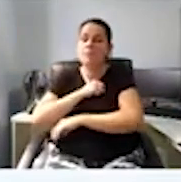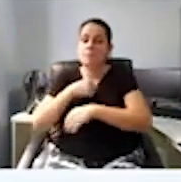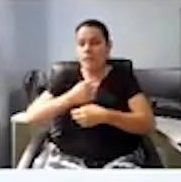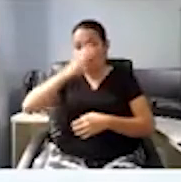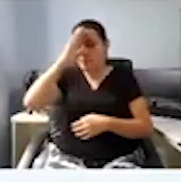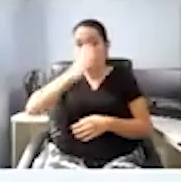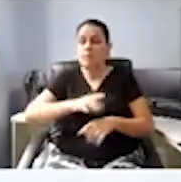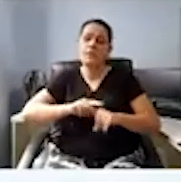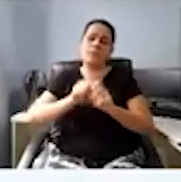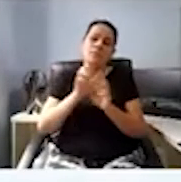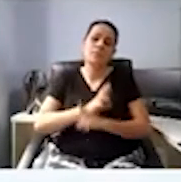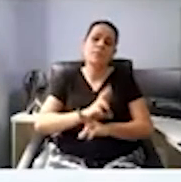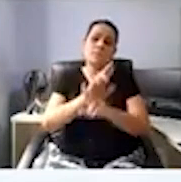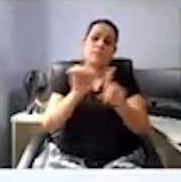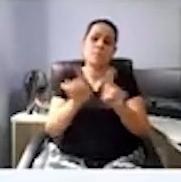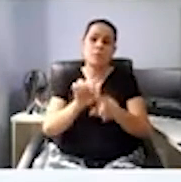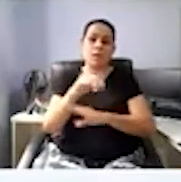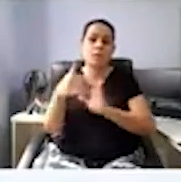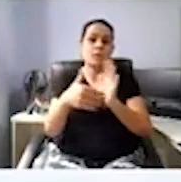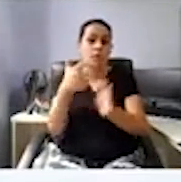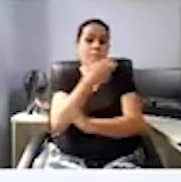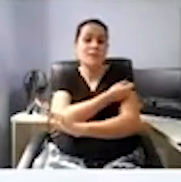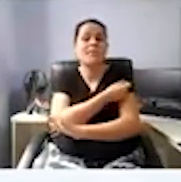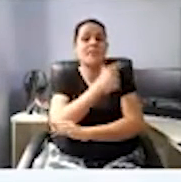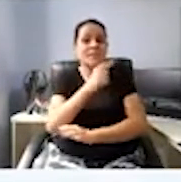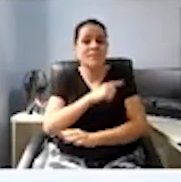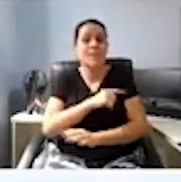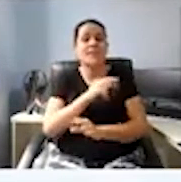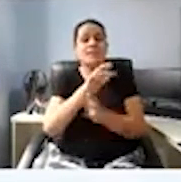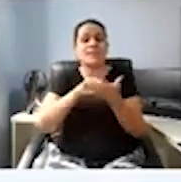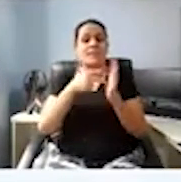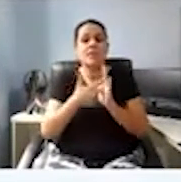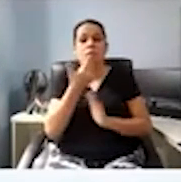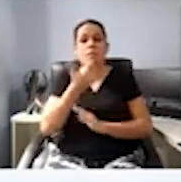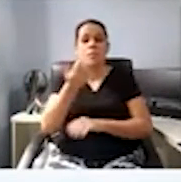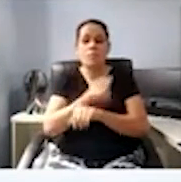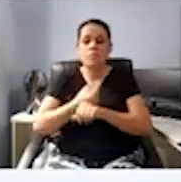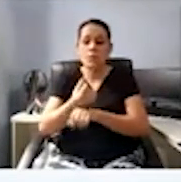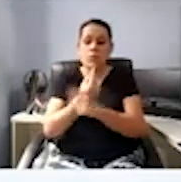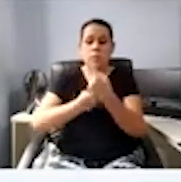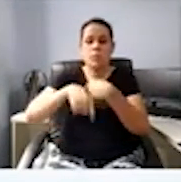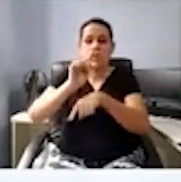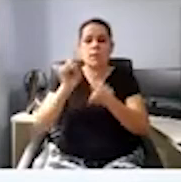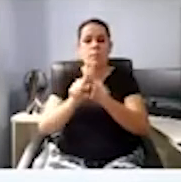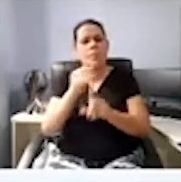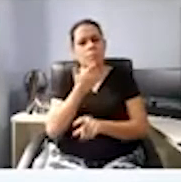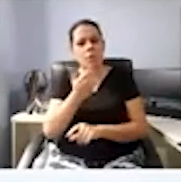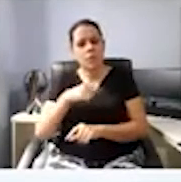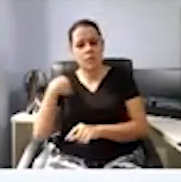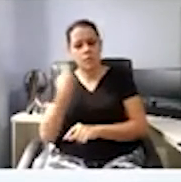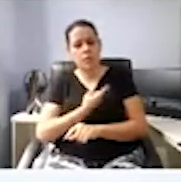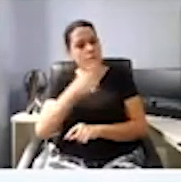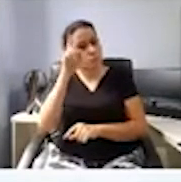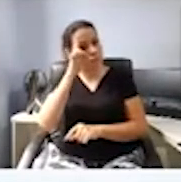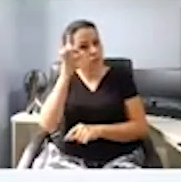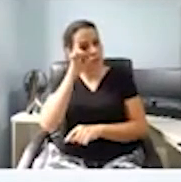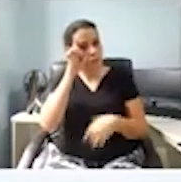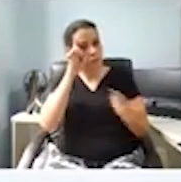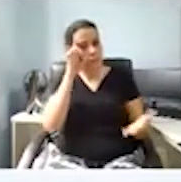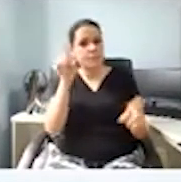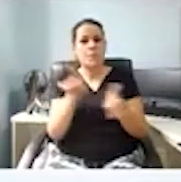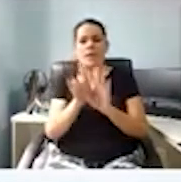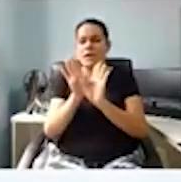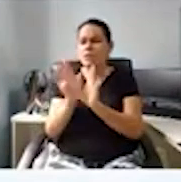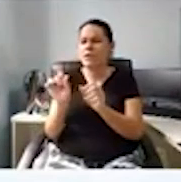com essa vacina, voltar a crescer nossa economia e ir melhorando as coisas no nosso dia a dia. Eu sempre, até, num vídeo que eu